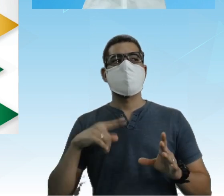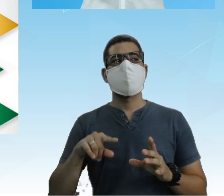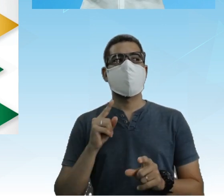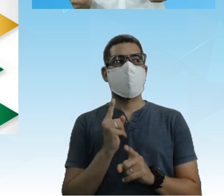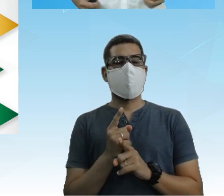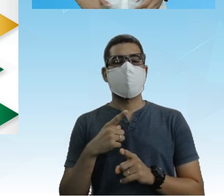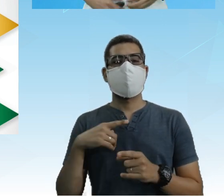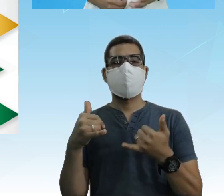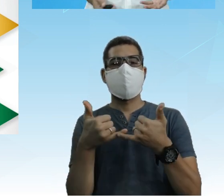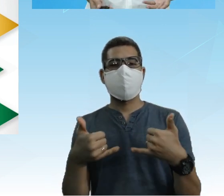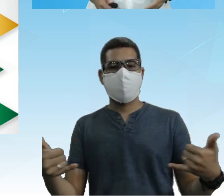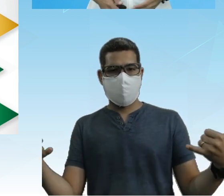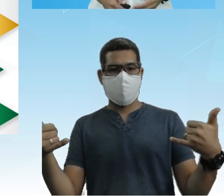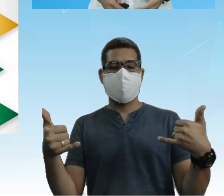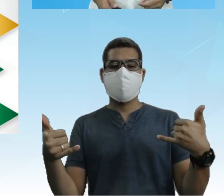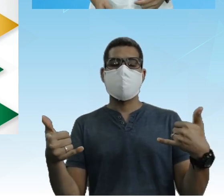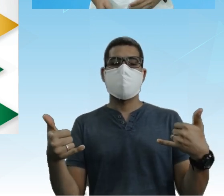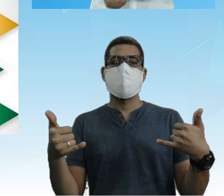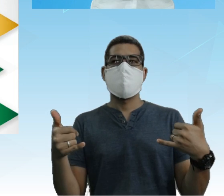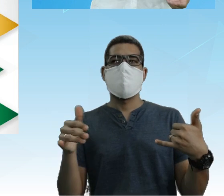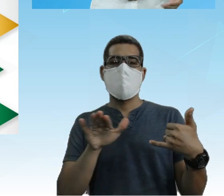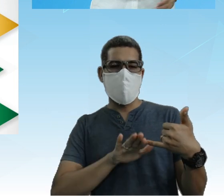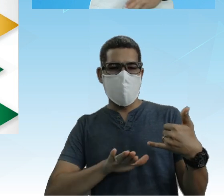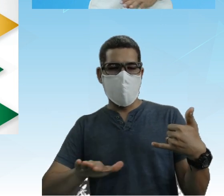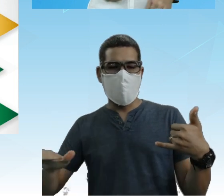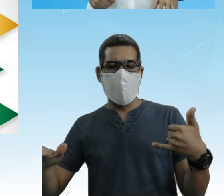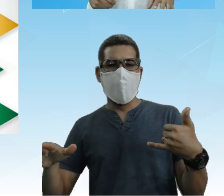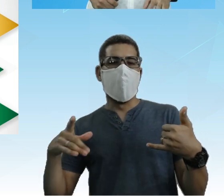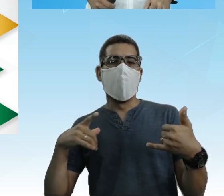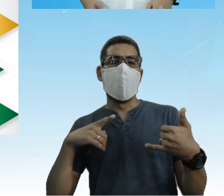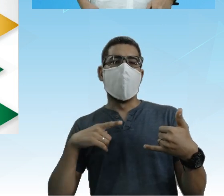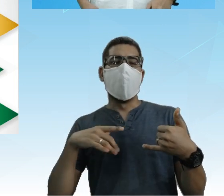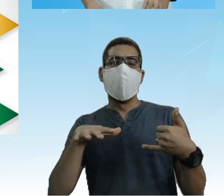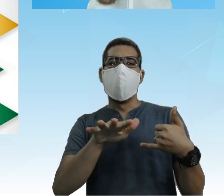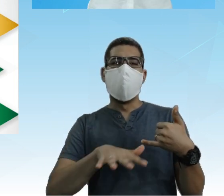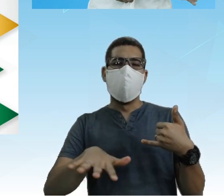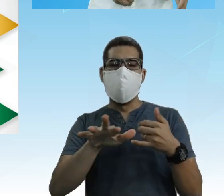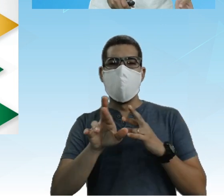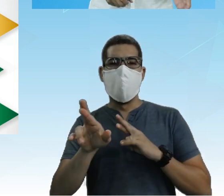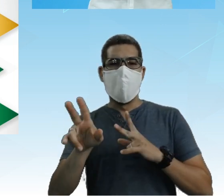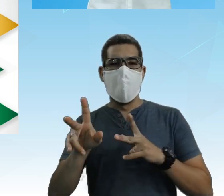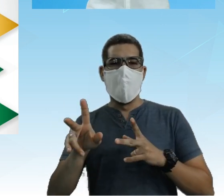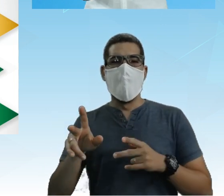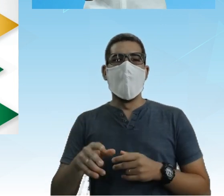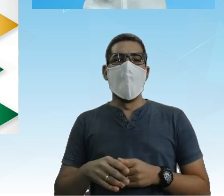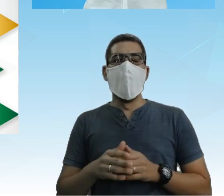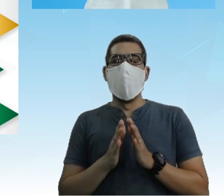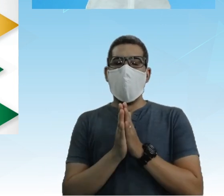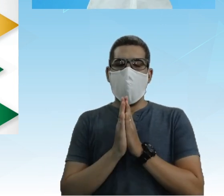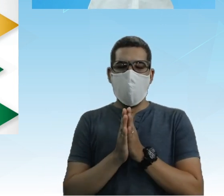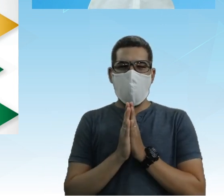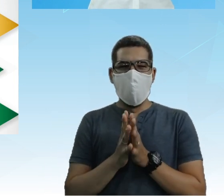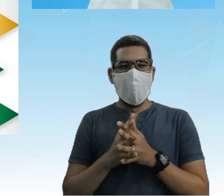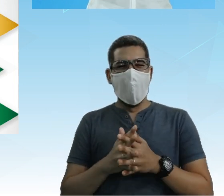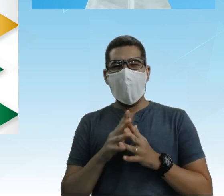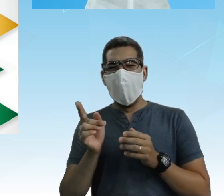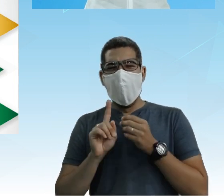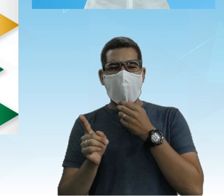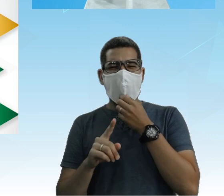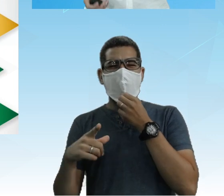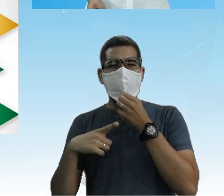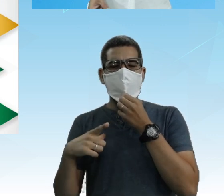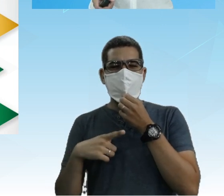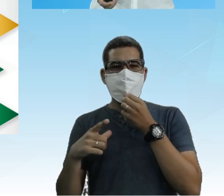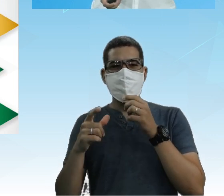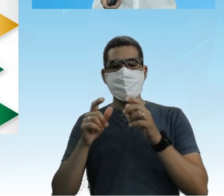linear Provavelmente, né? Porque na área é totalmente diferente Por favor, não confunde A ampliação da